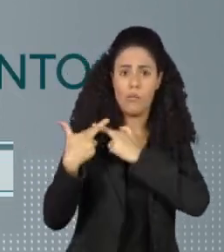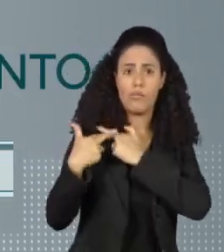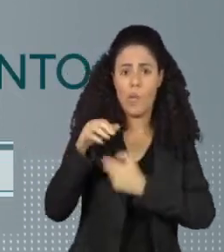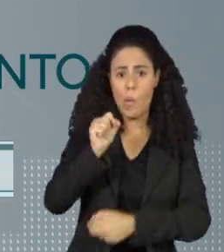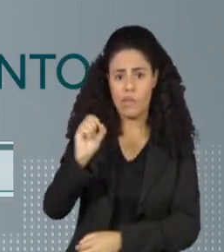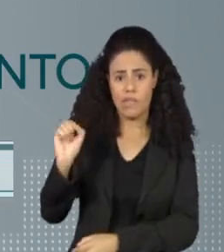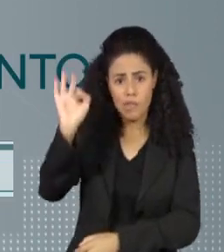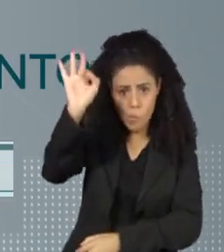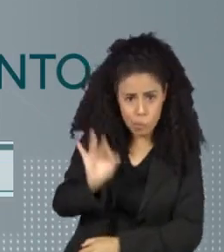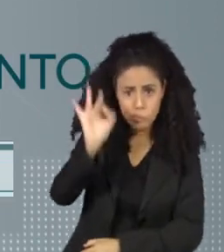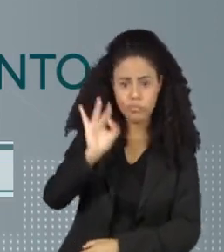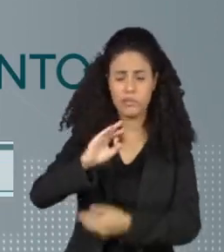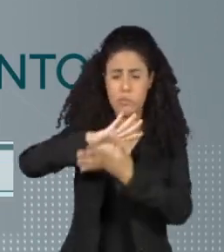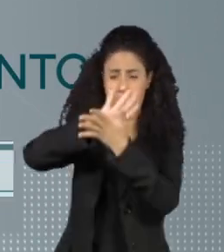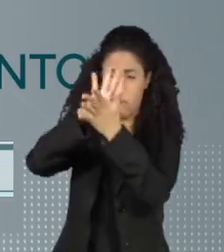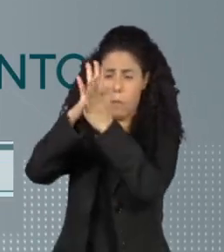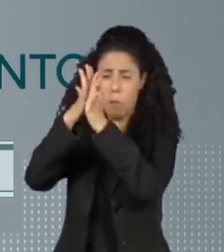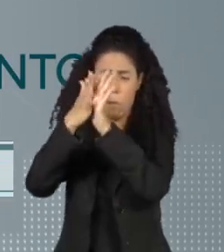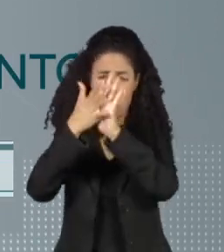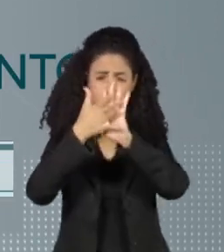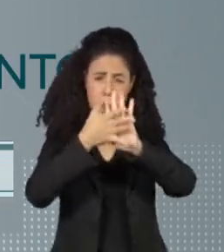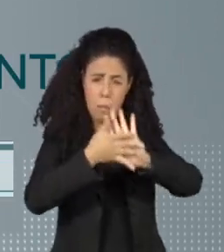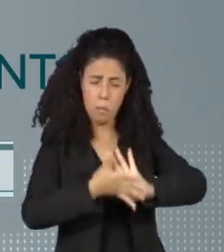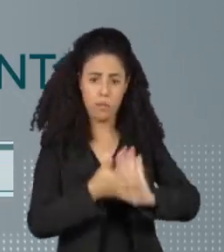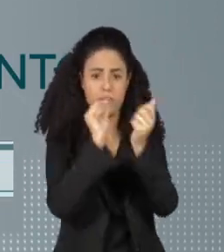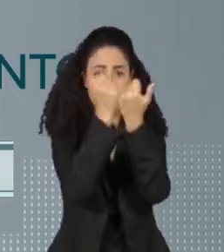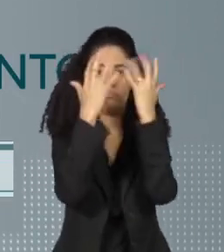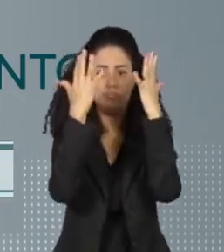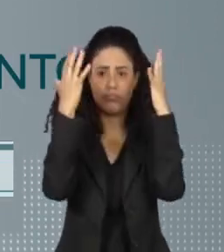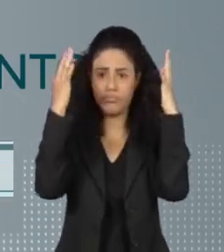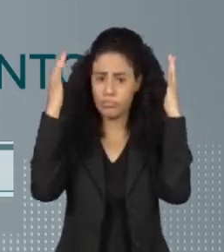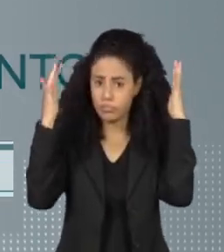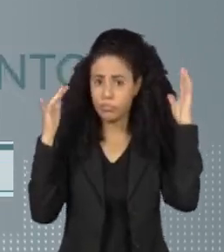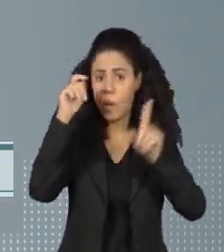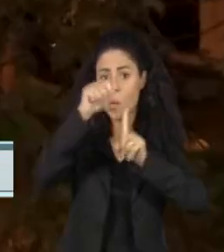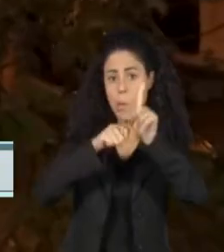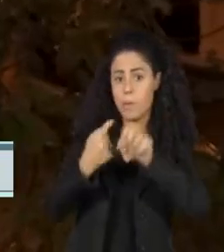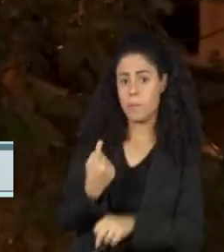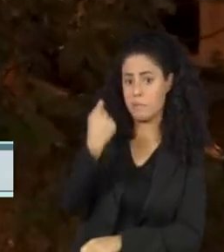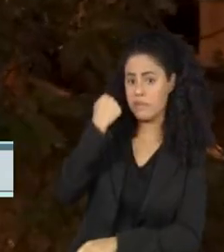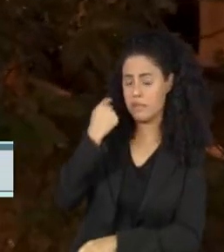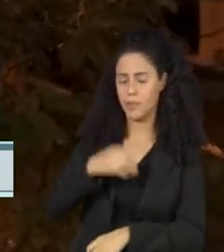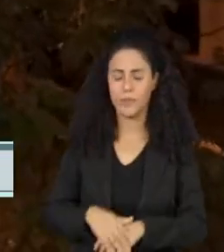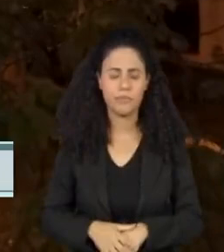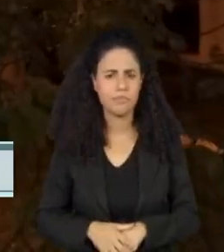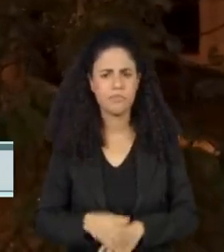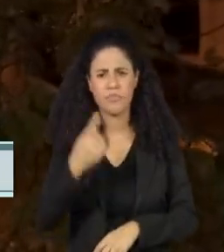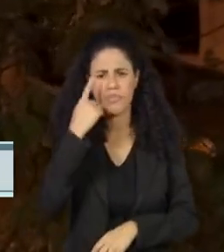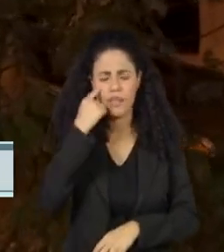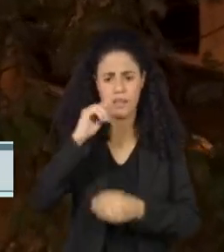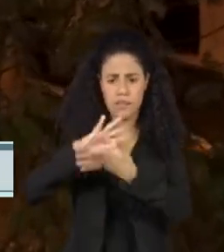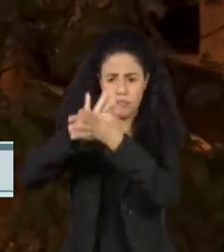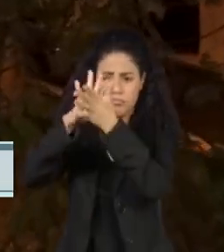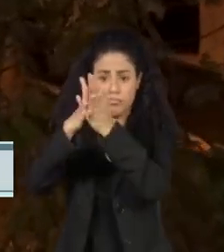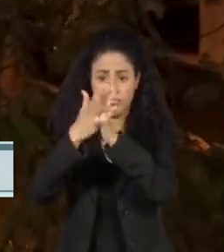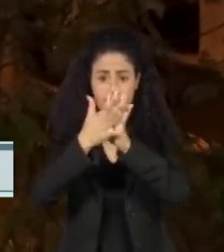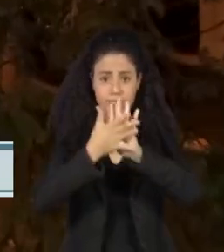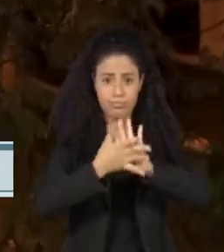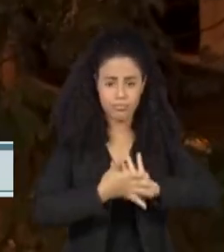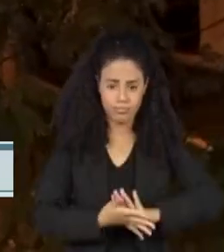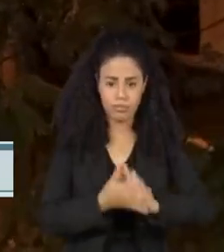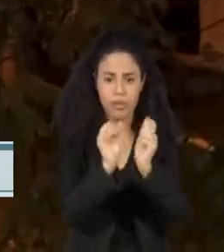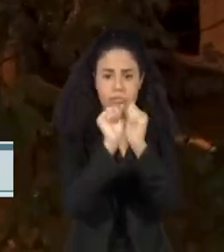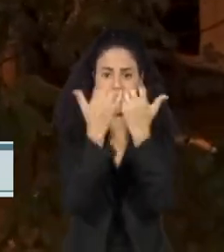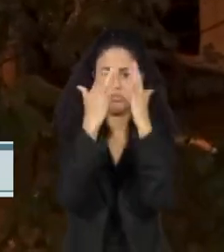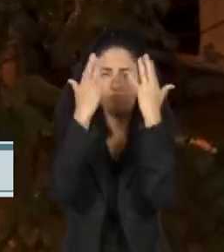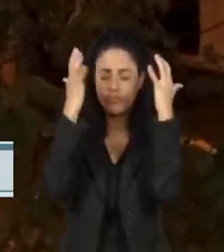80% da devastação de floresta só no mês passado. Na mira da destruição, além das reservas